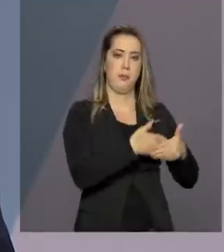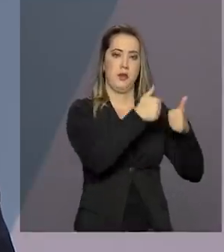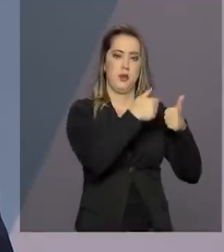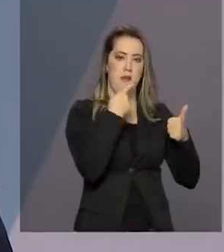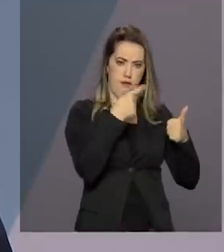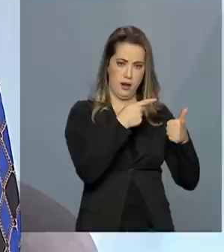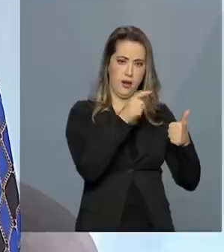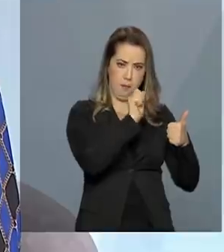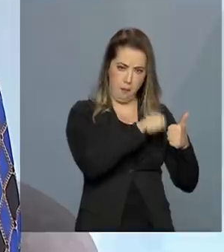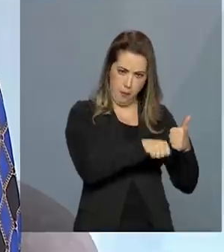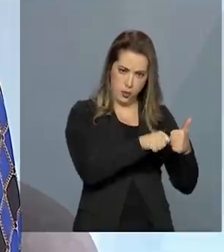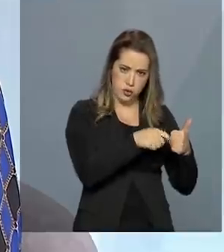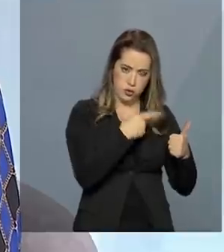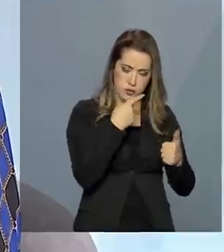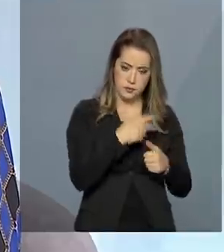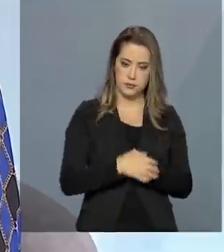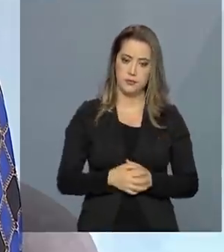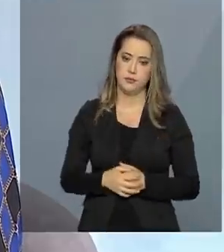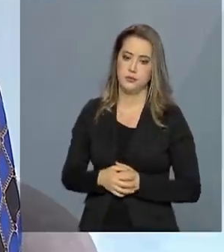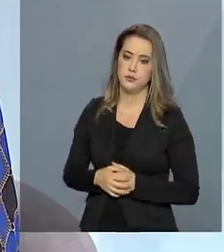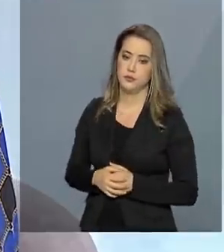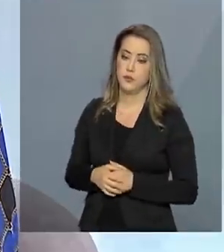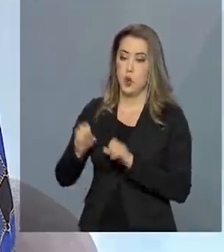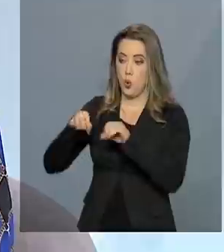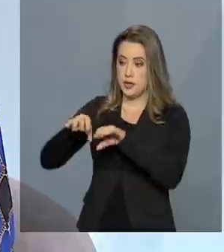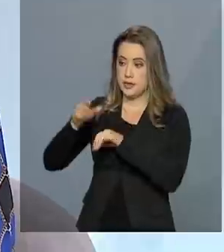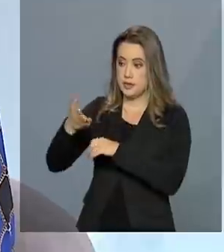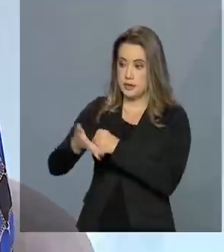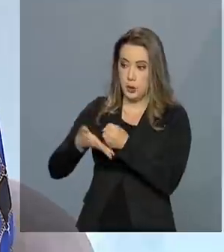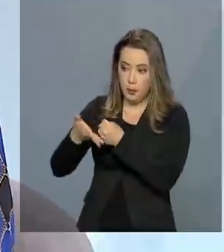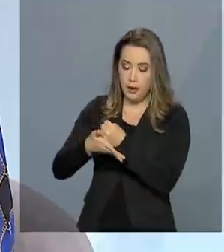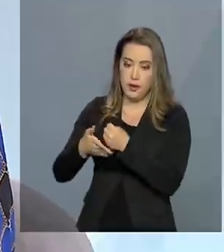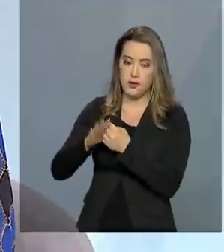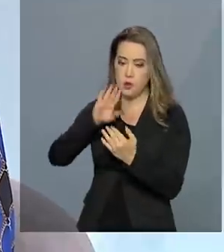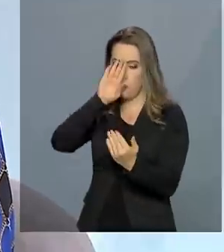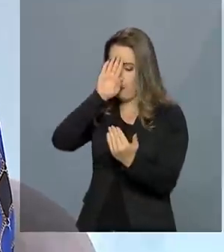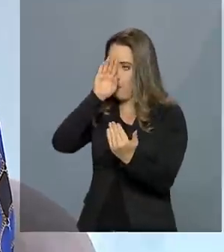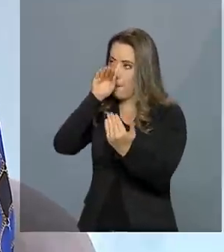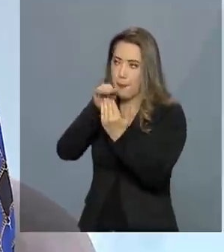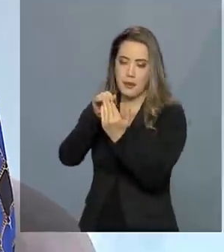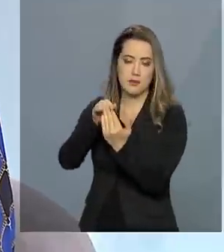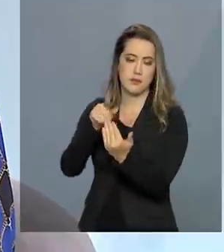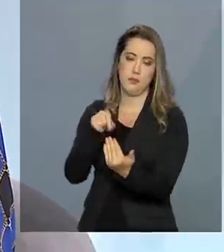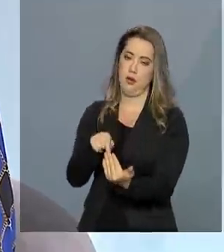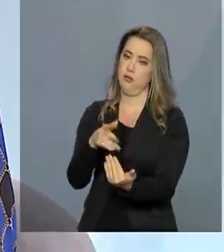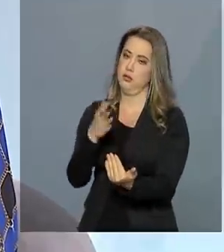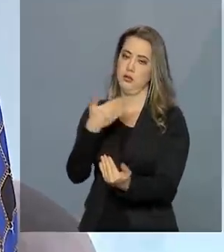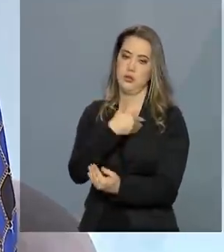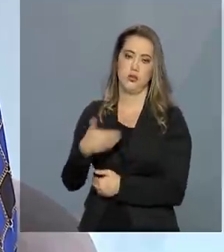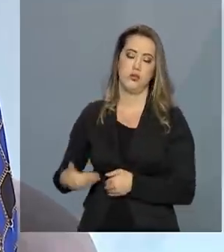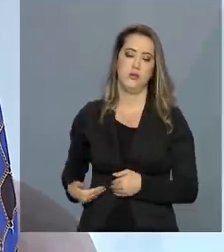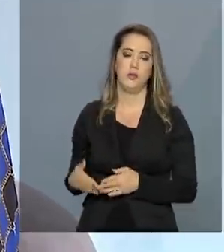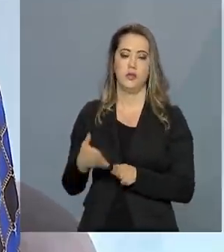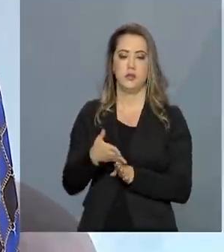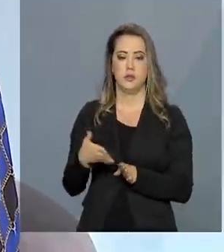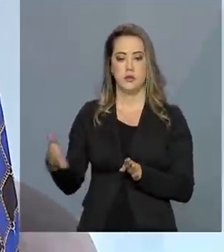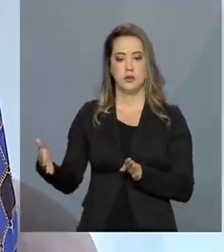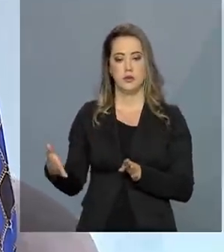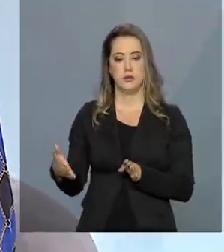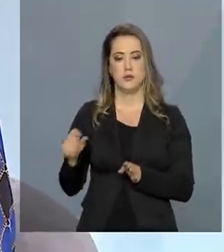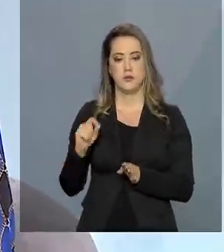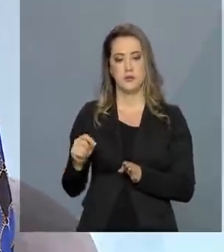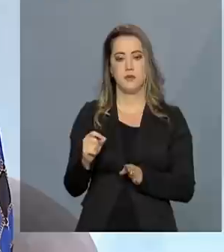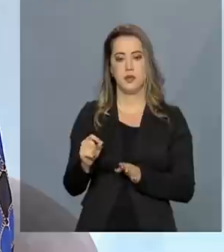falar isso? A educação básica tem sido uma prioridade para esse governo, tanto durante esse período